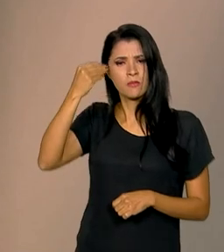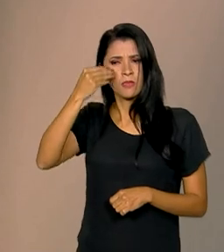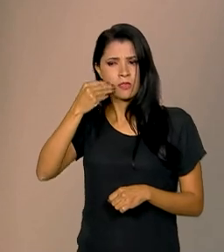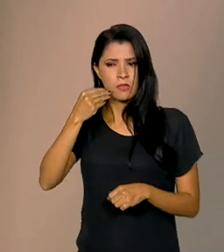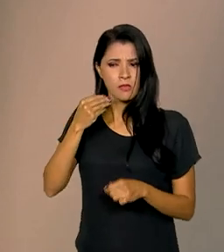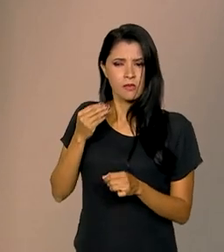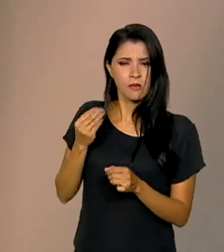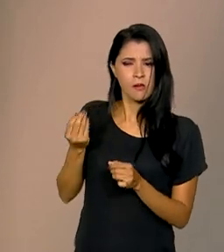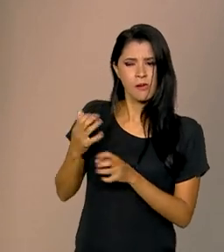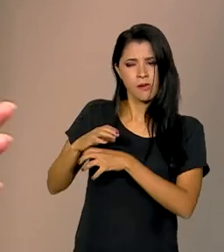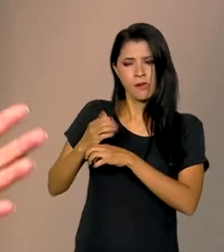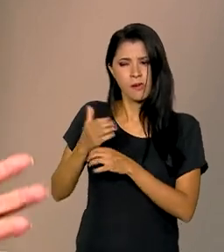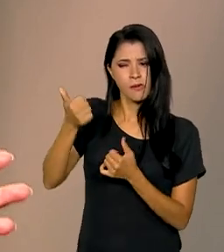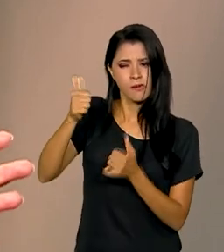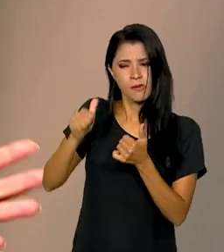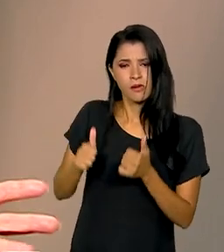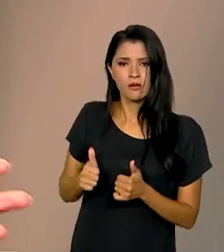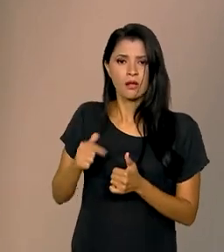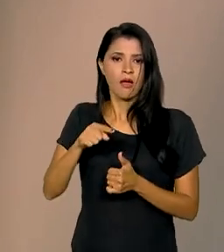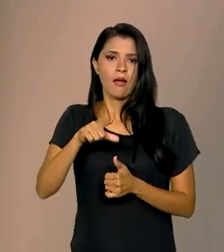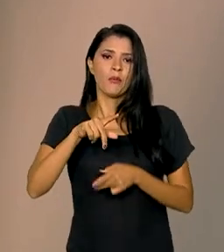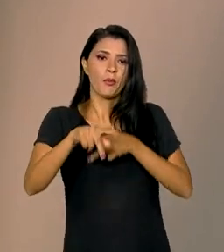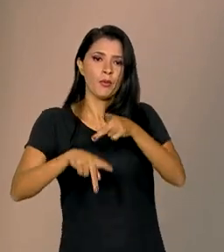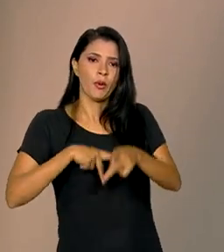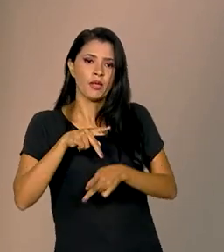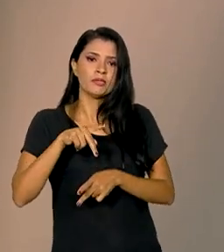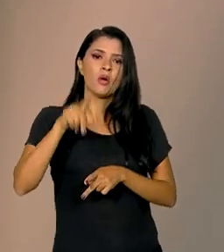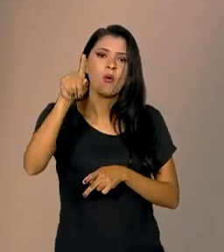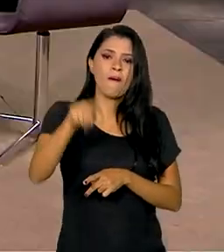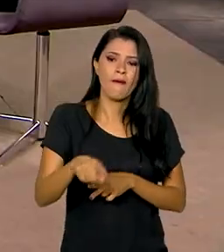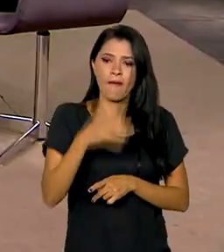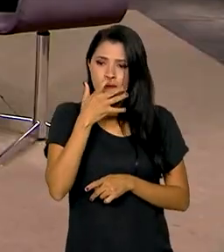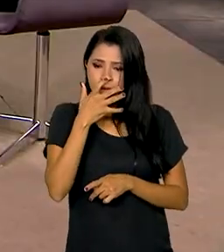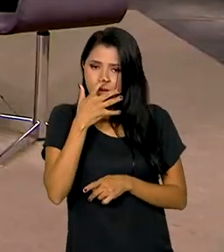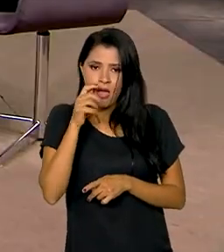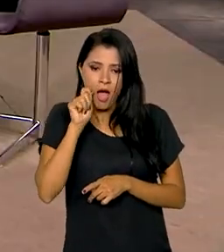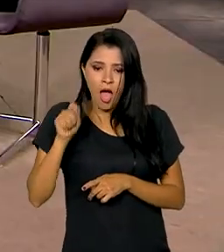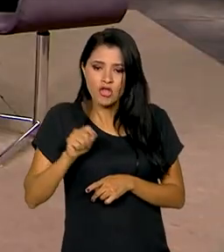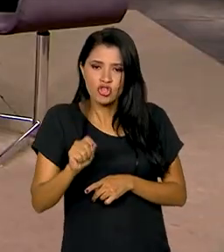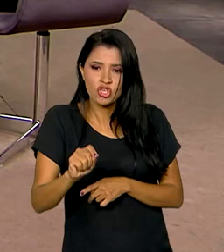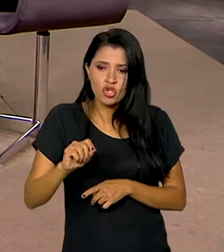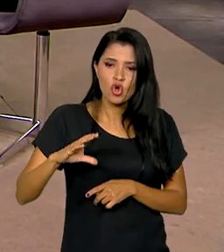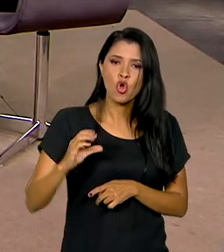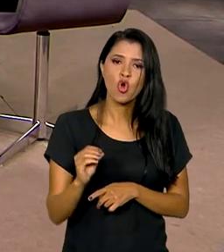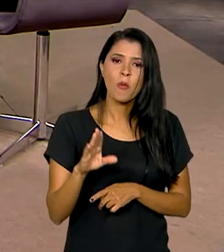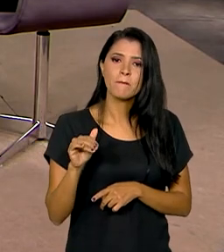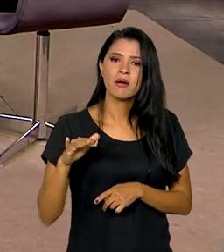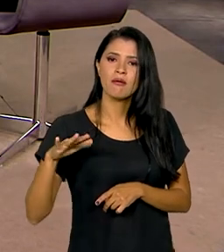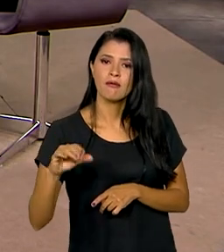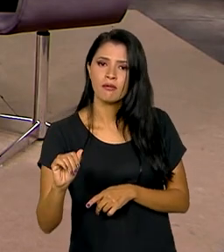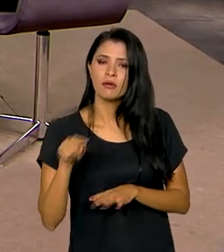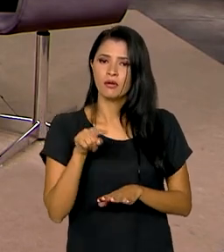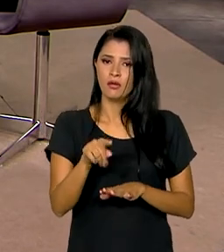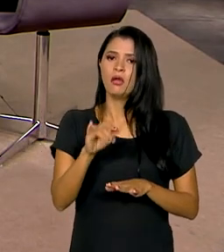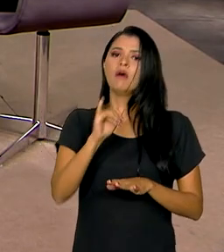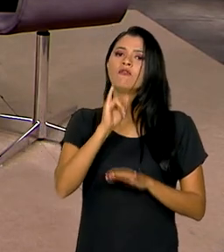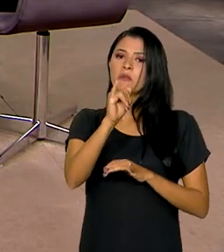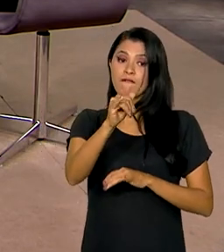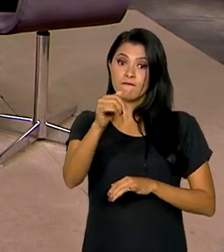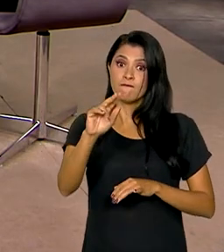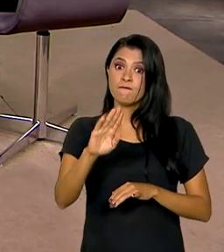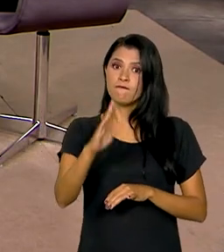E, portanto, a população serve de cobaia. Essa informação é falsa. As vacinas